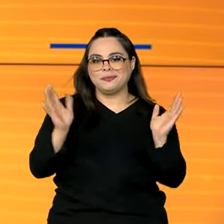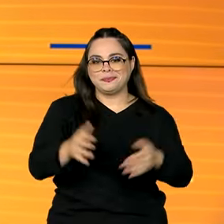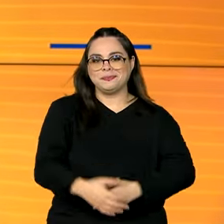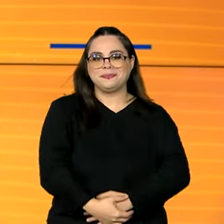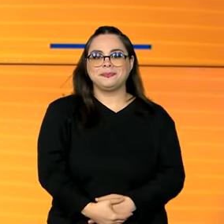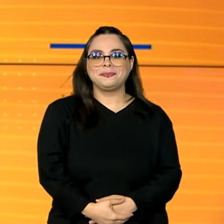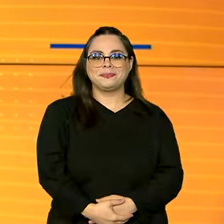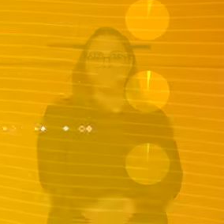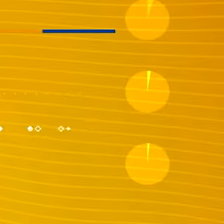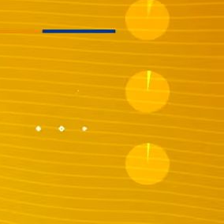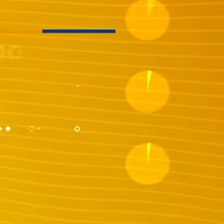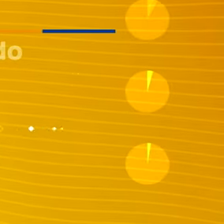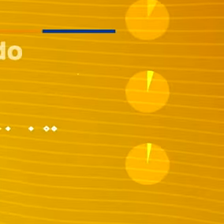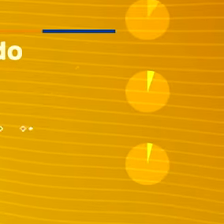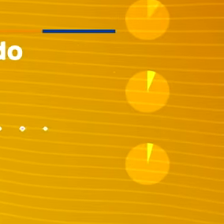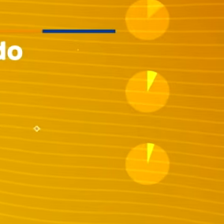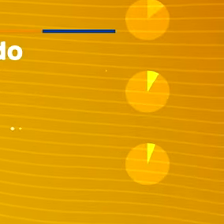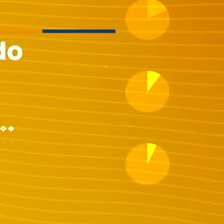já já.